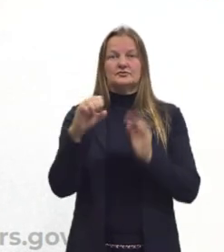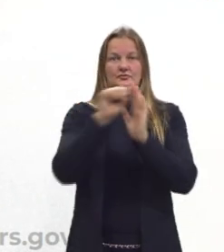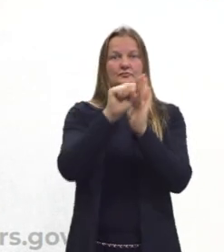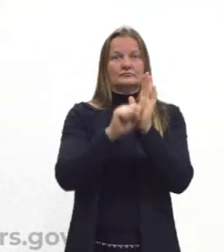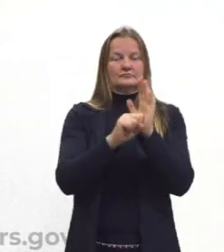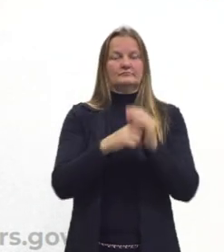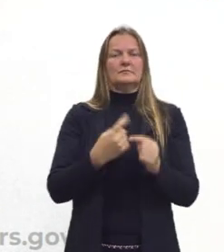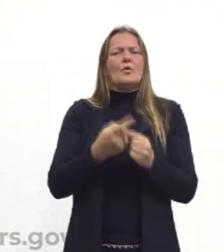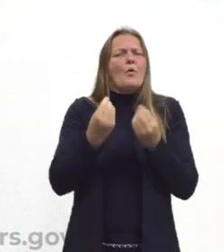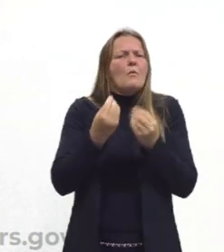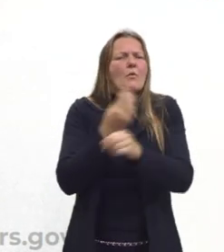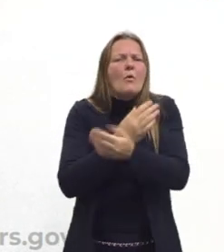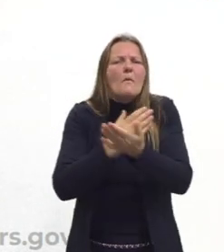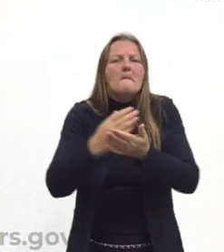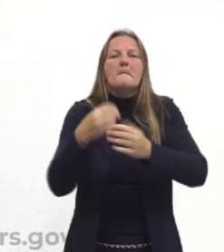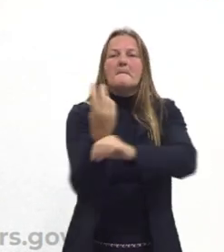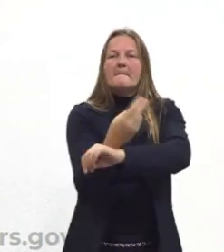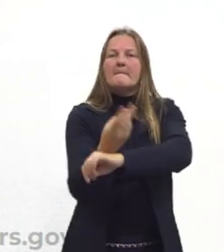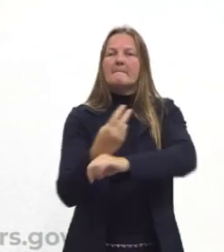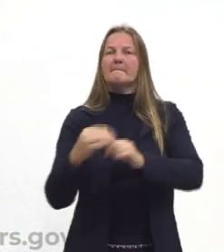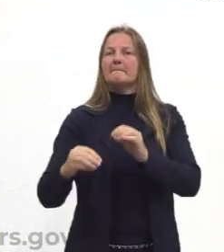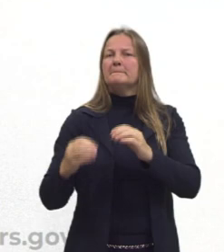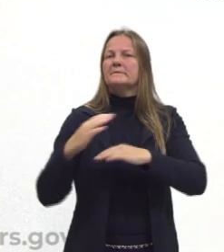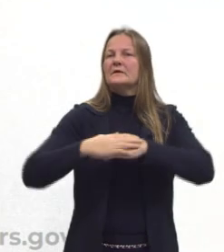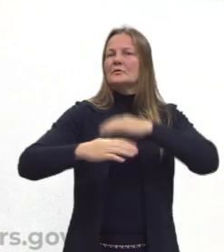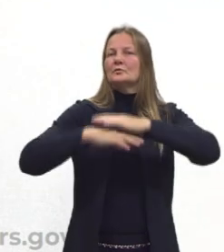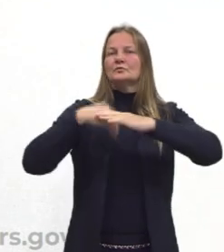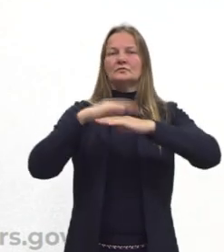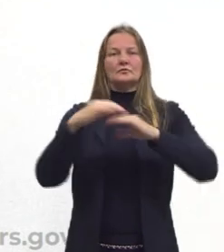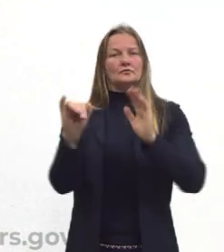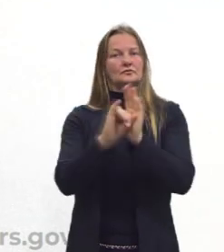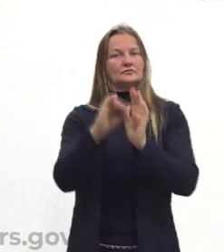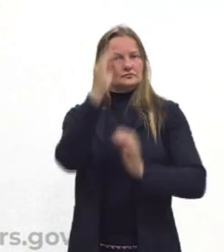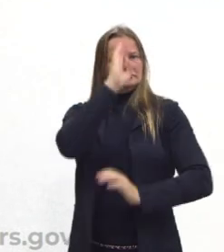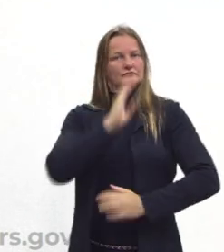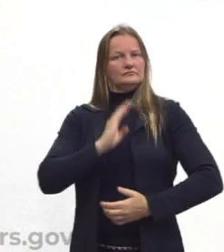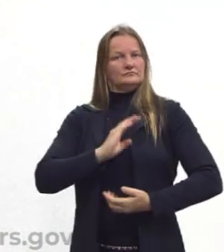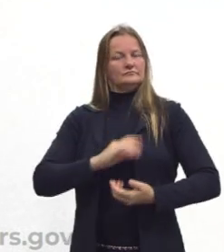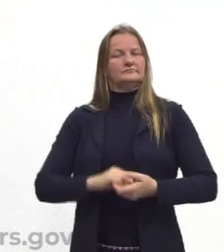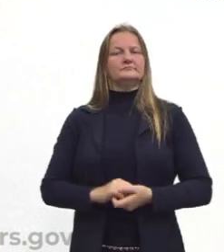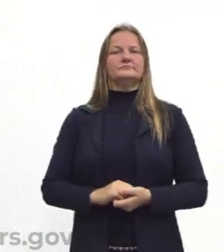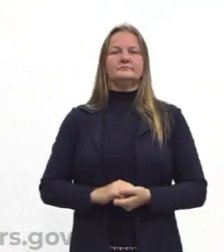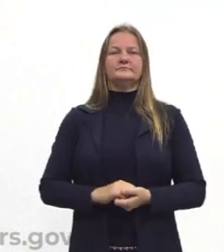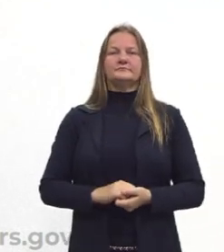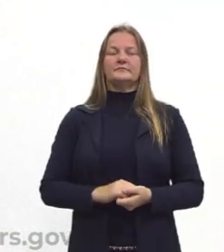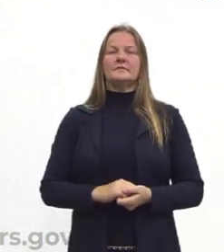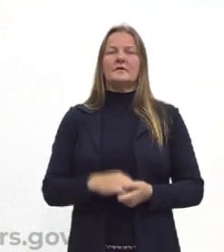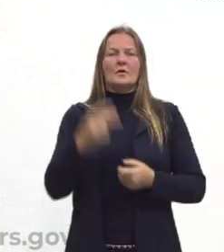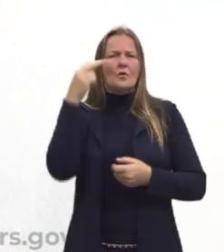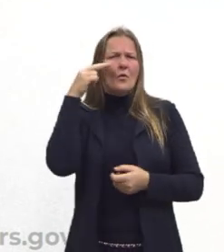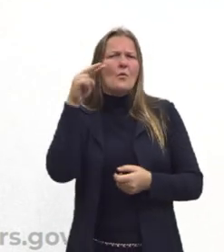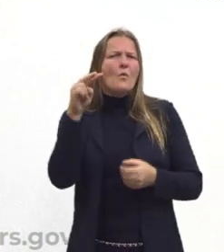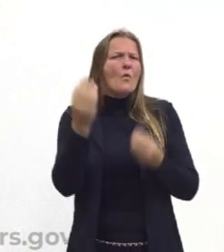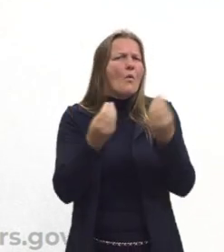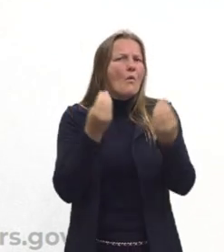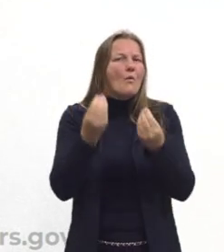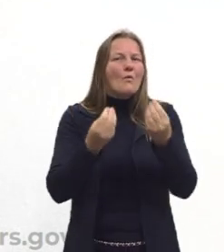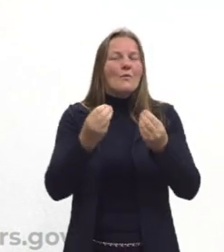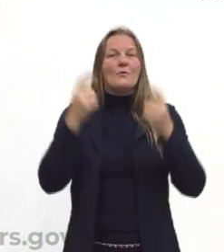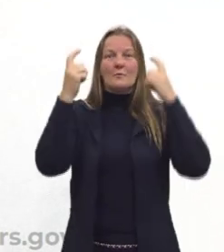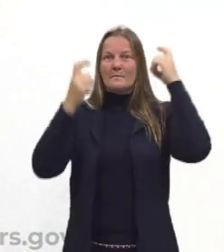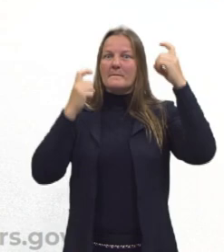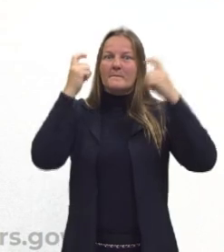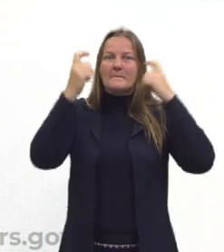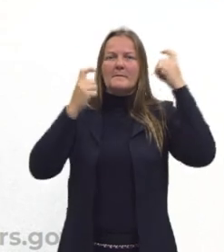começa essa busca pela formação da identidade brasileira. Vejam só que essa preocupação